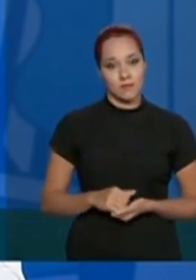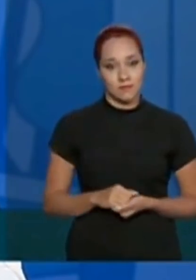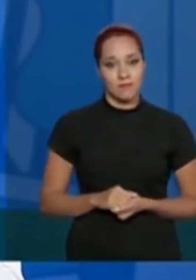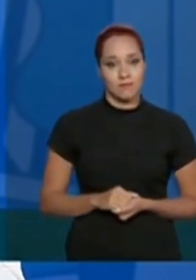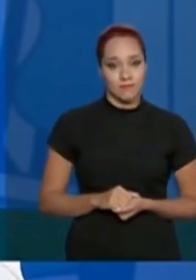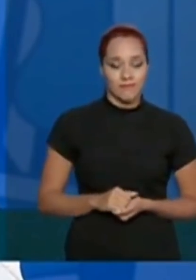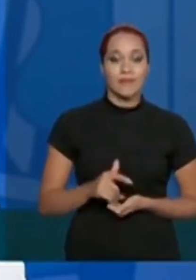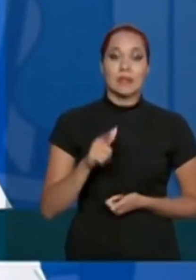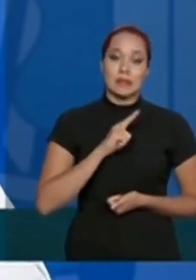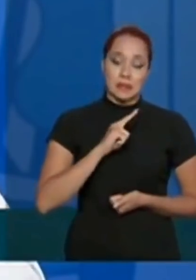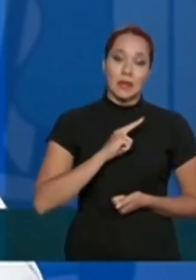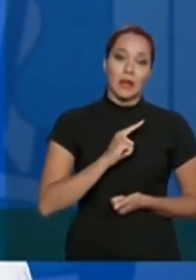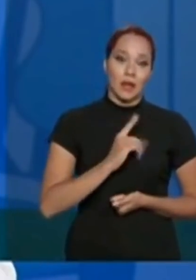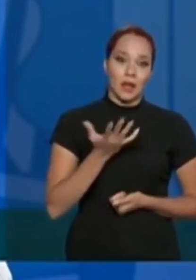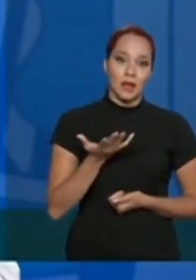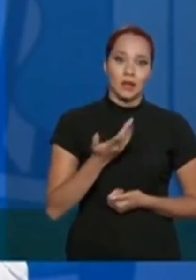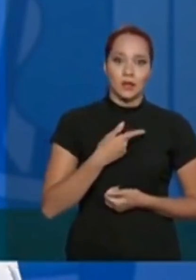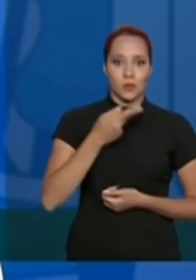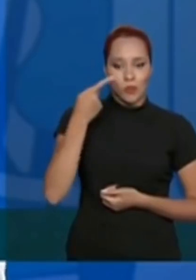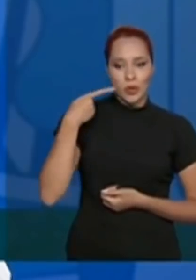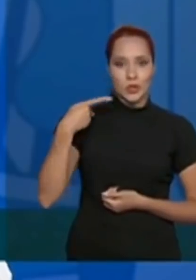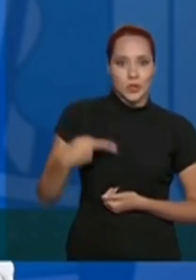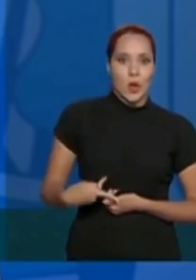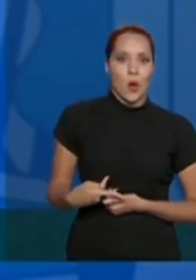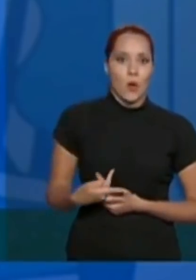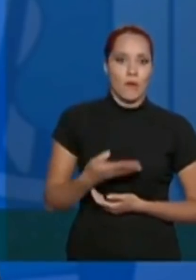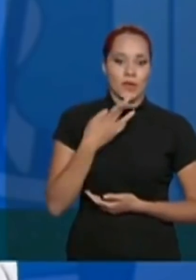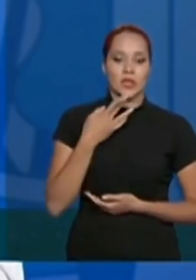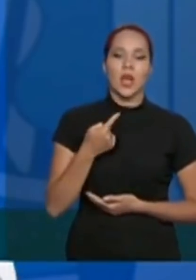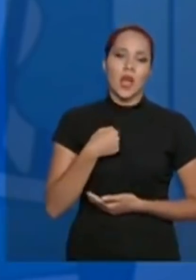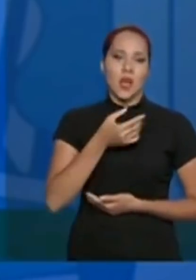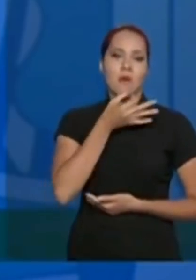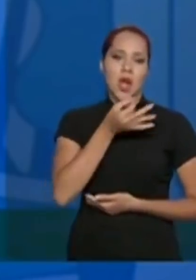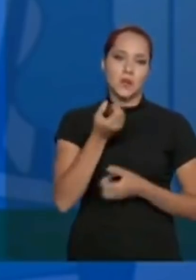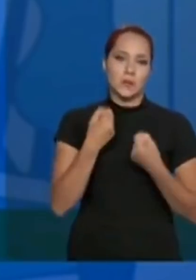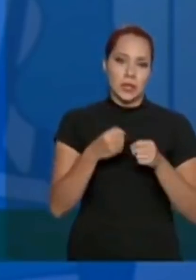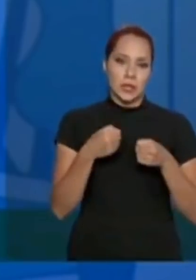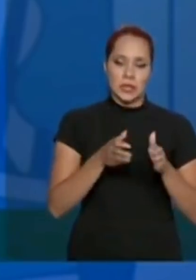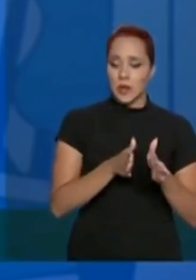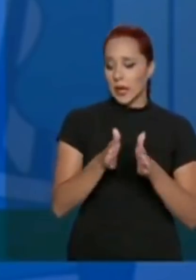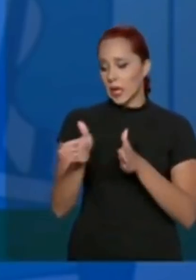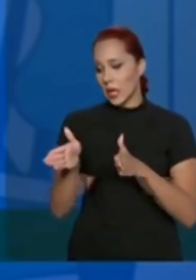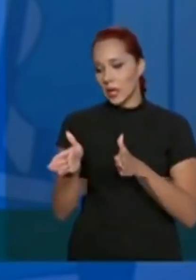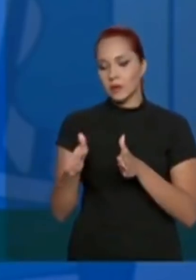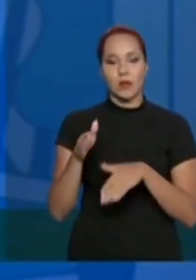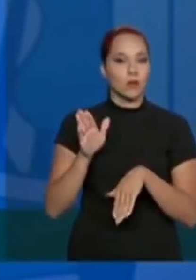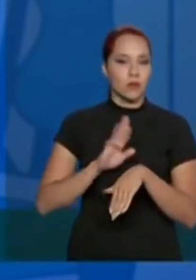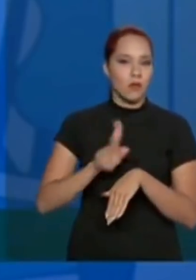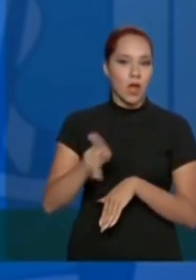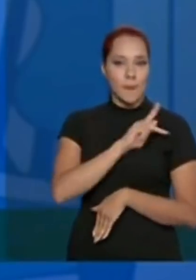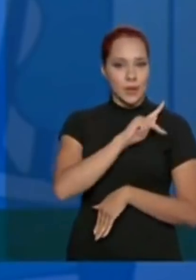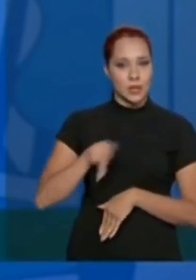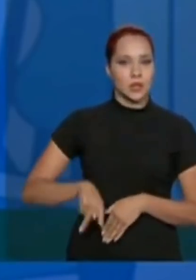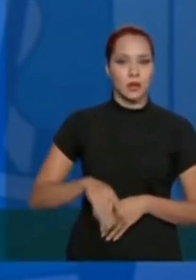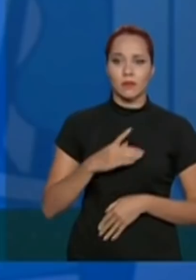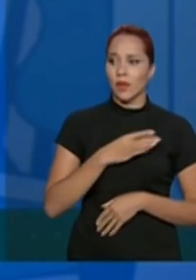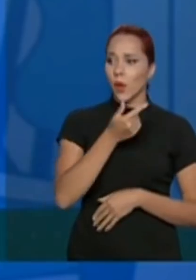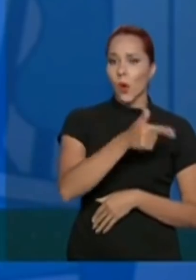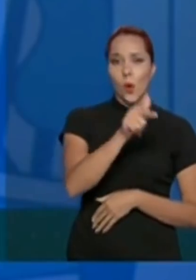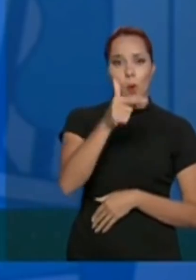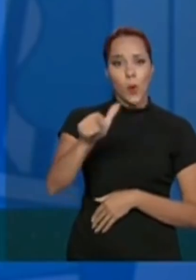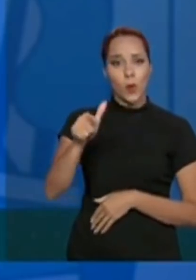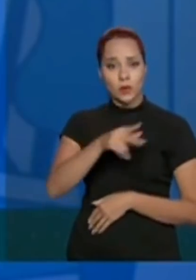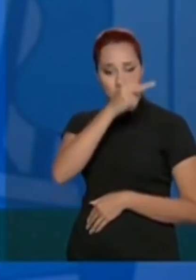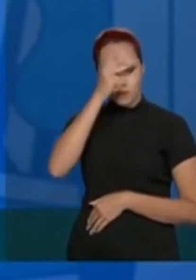existe claramente uma posição, olha, eu acho que nós temos que ir por aqui, não é o presidente, existem outras pessoas,